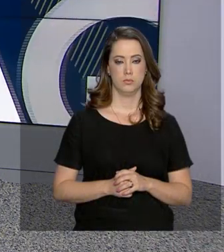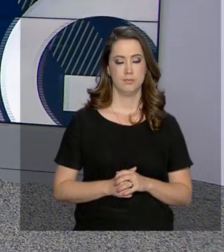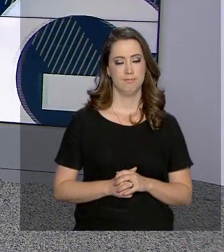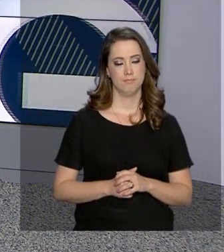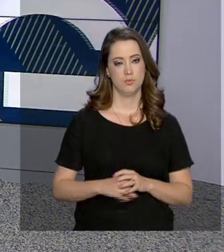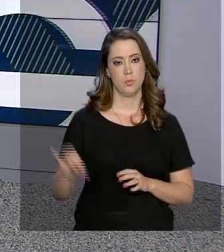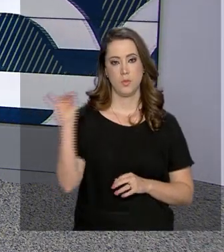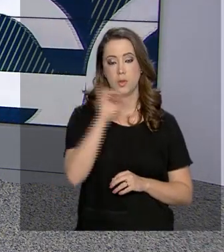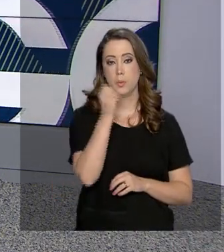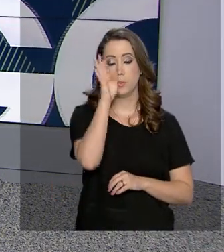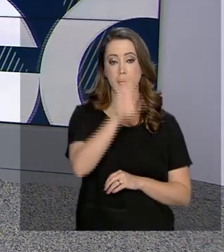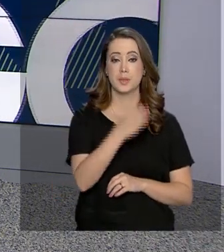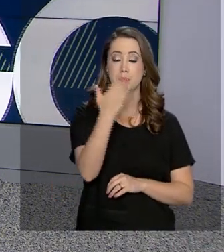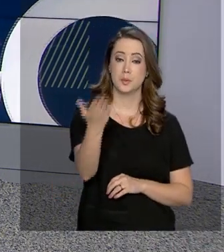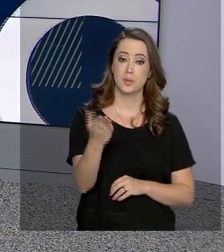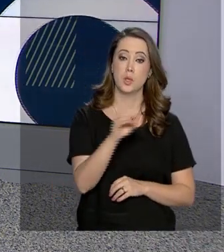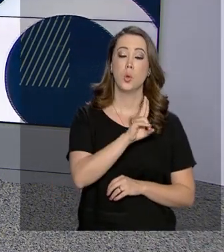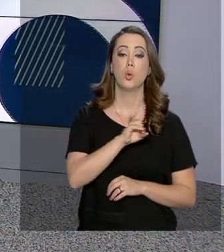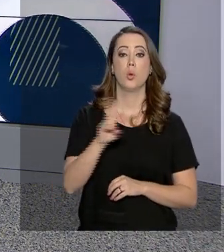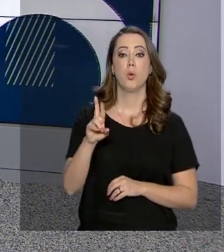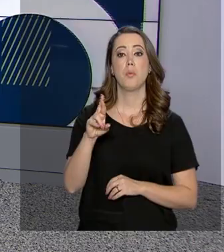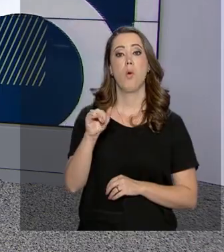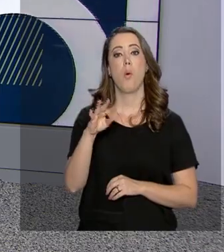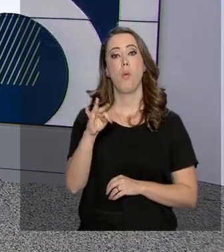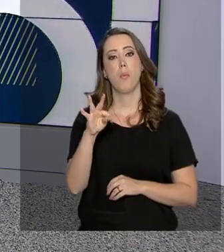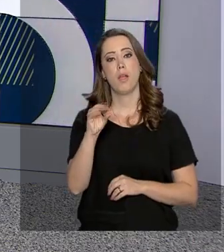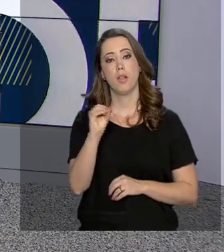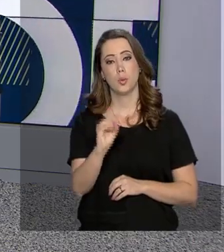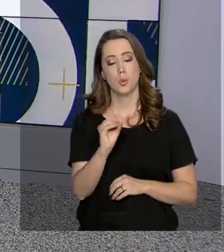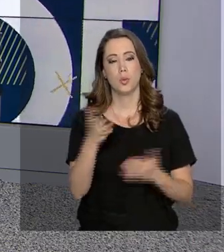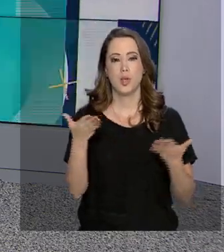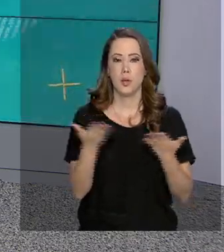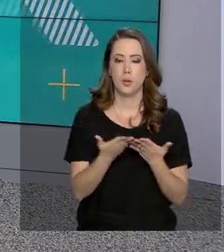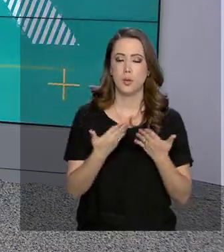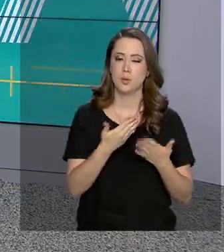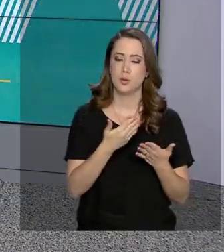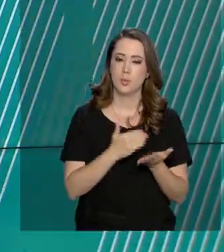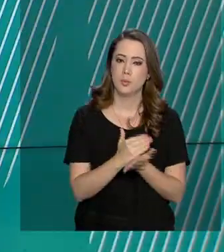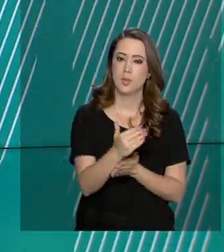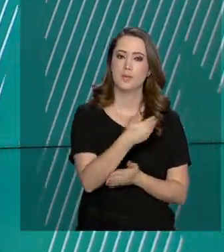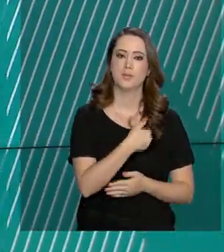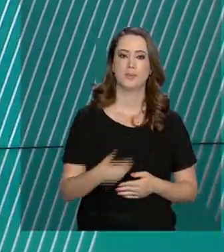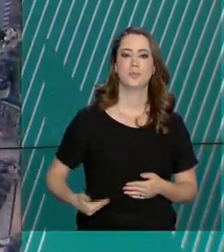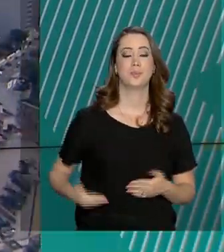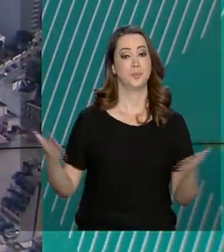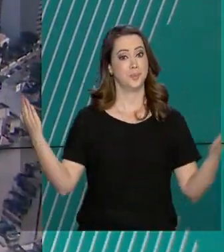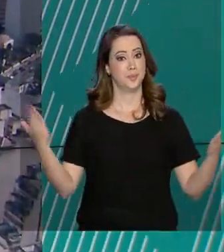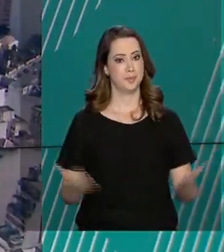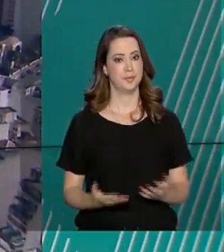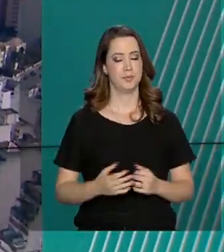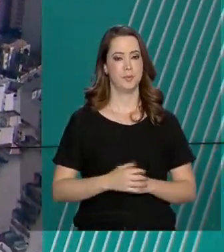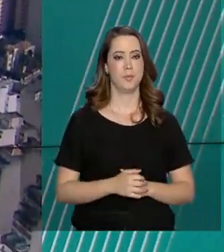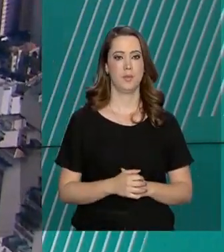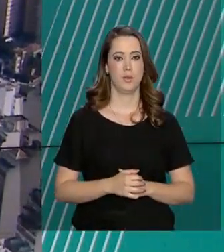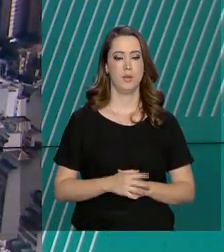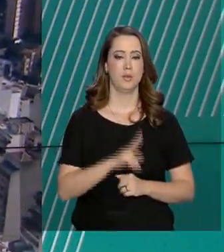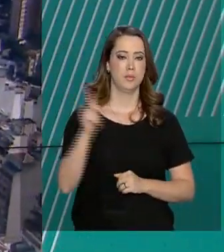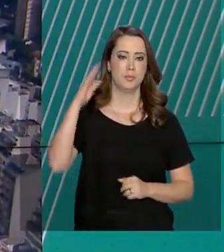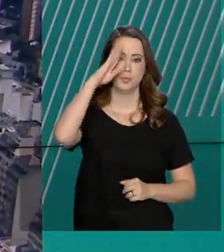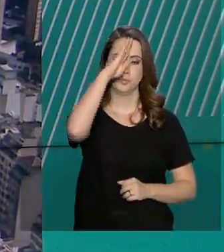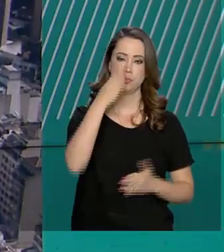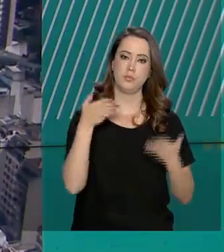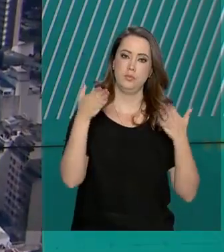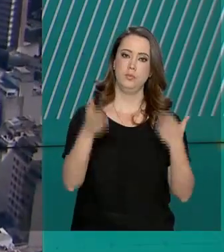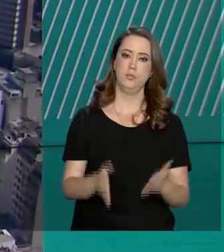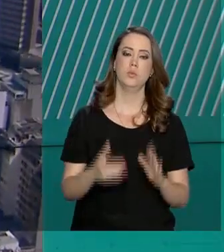Olá, boa tarde para você. Eu sou o Roberto Camargo e está no ar o Governo Agora. O presidente Jair Bolsonaro participou